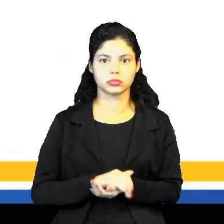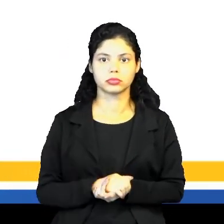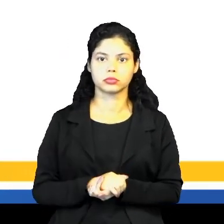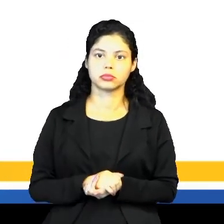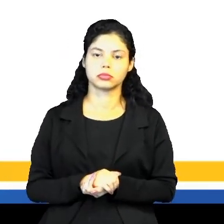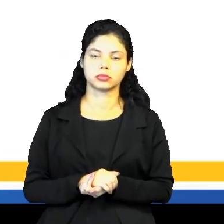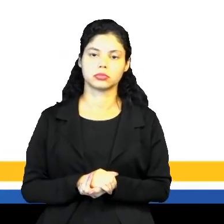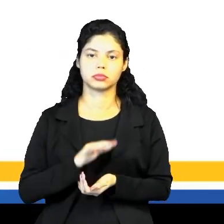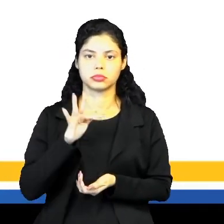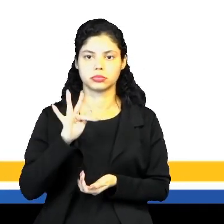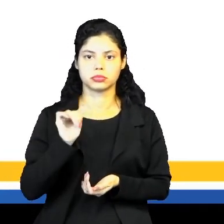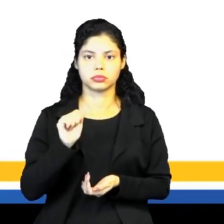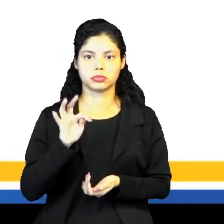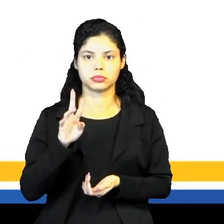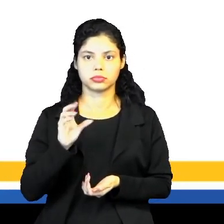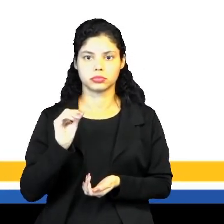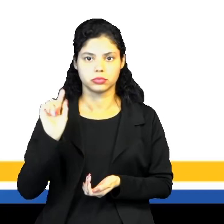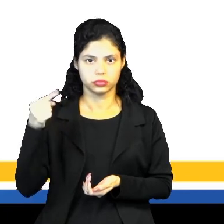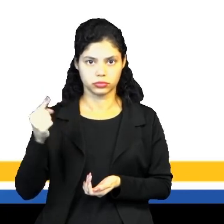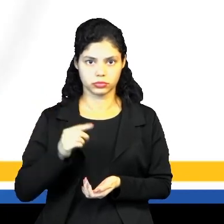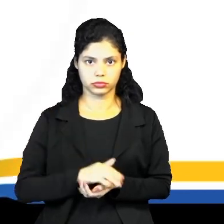Os fatos ali, tá?